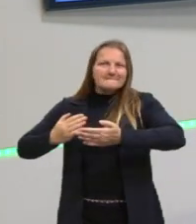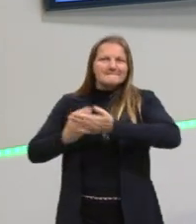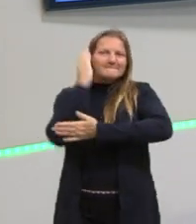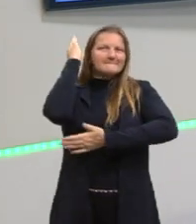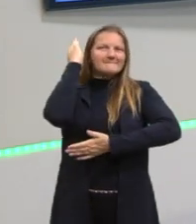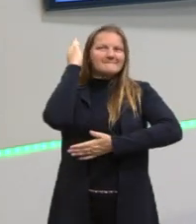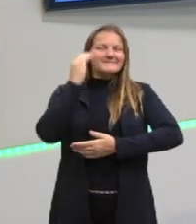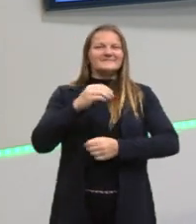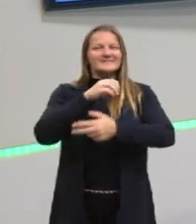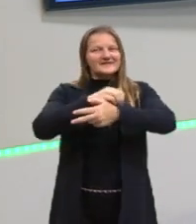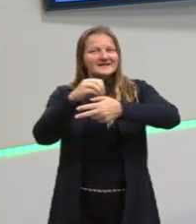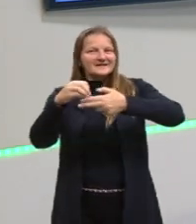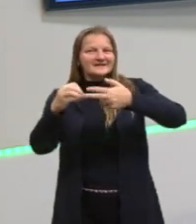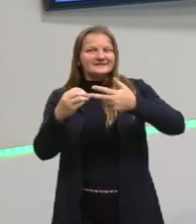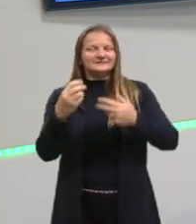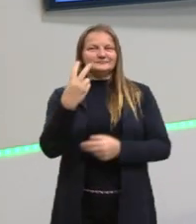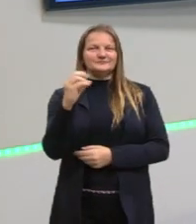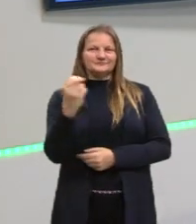Enem 2022.